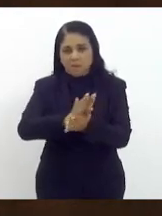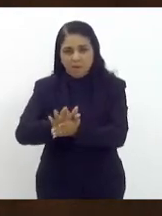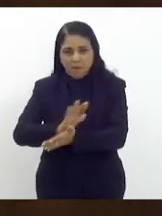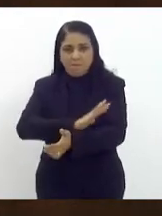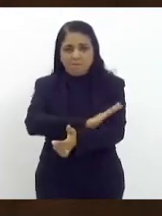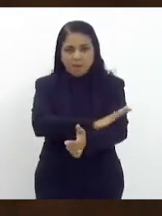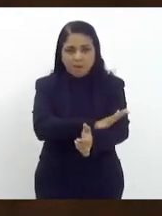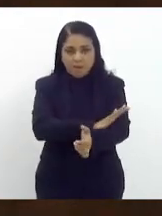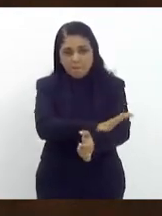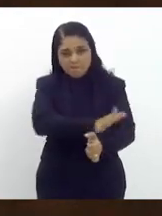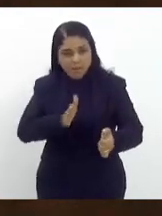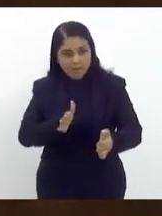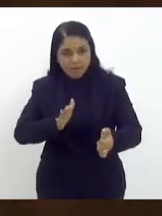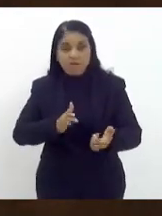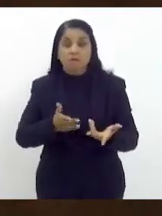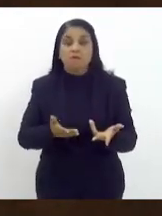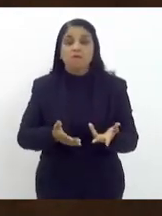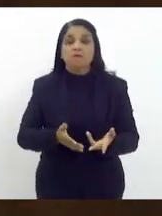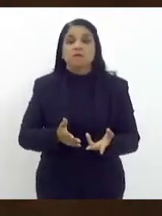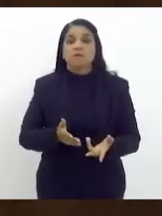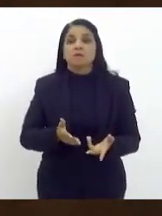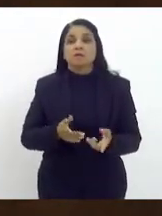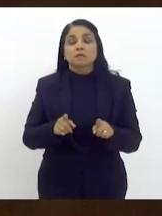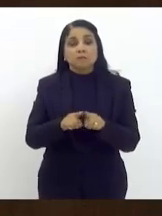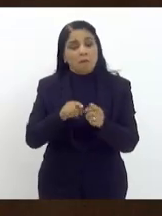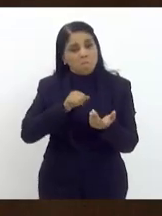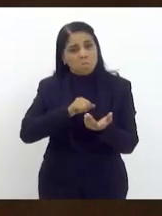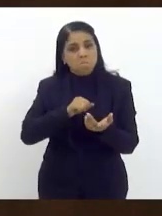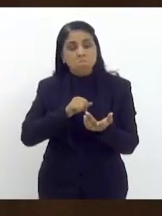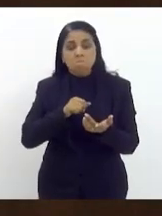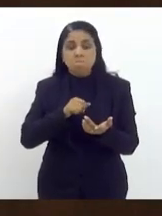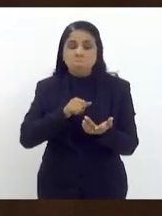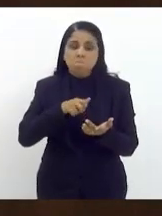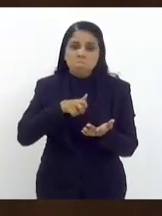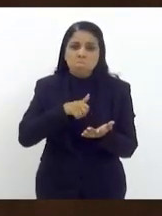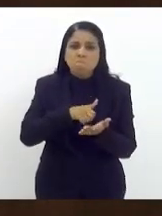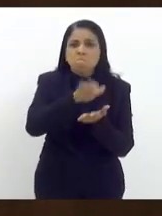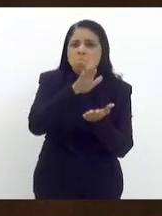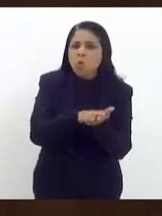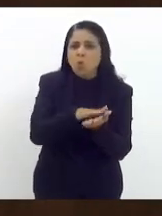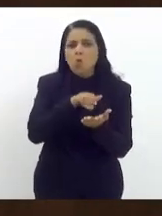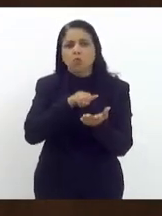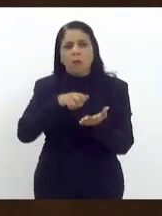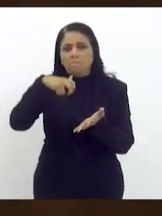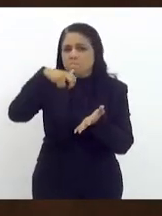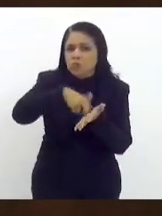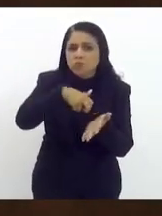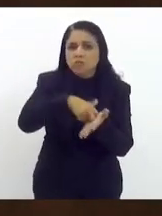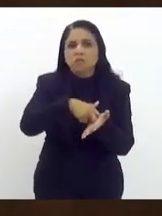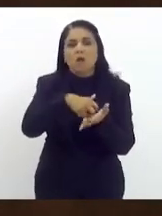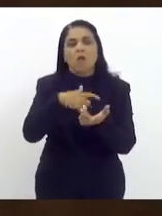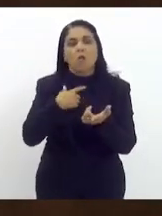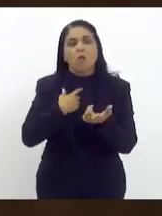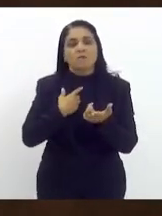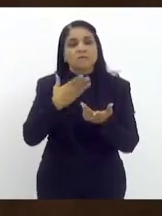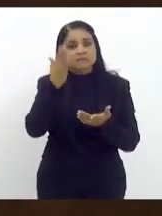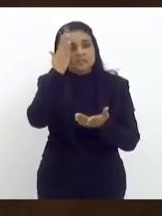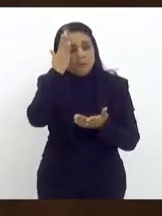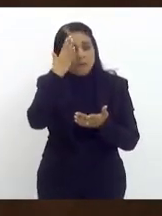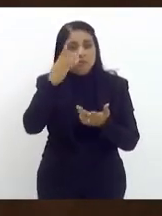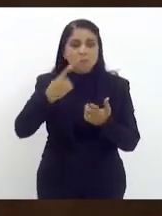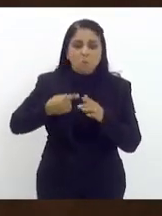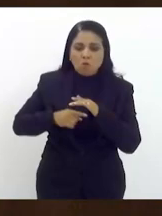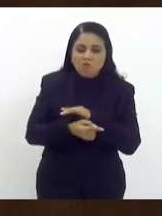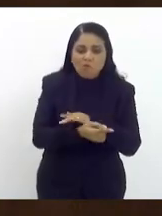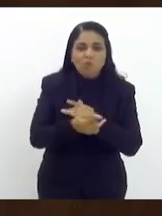violência às vezes até mais do que uma multa uma punição o conhecimento em profundidade acaba sendo uma vacina